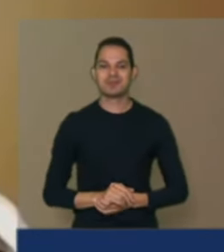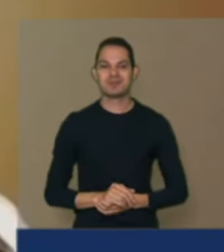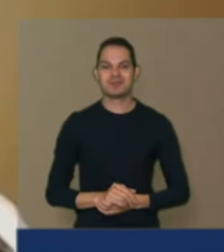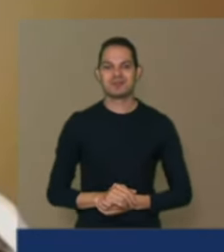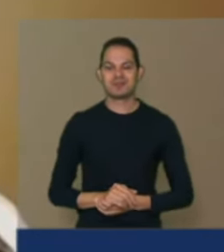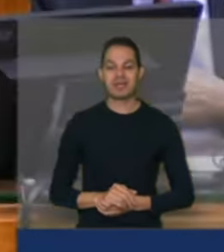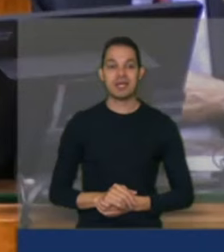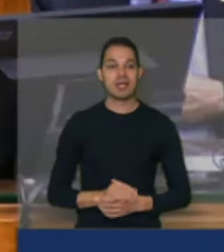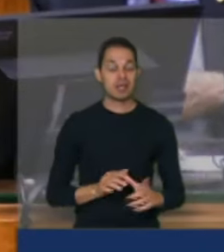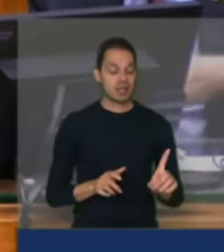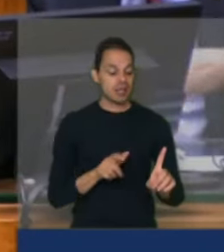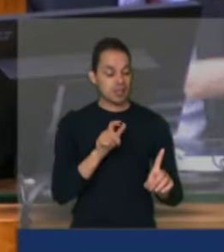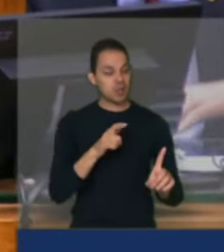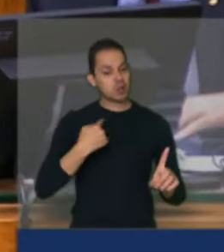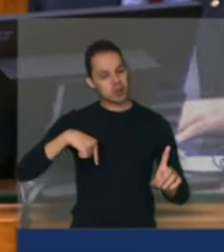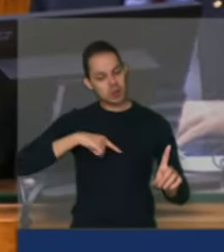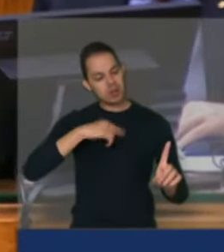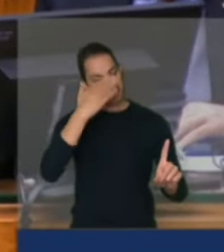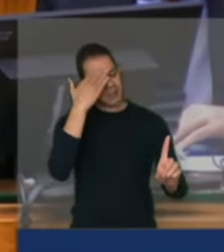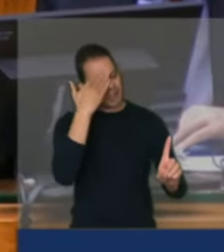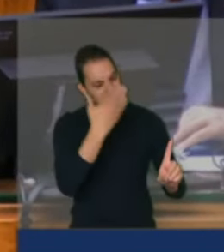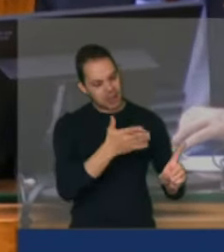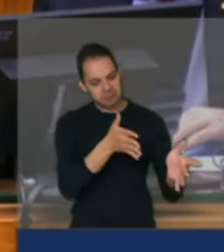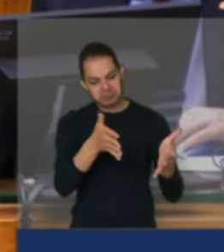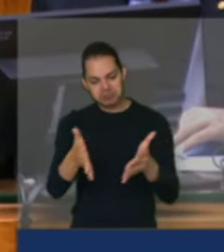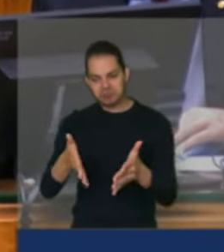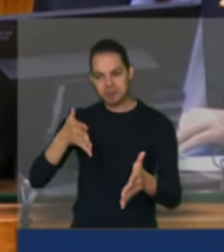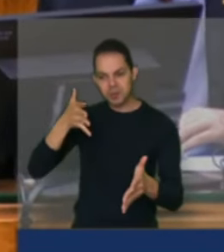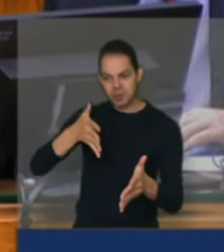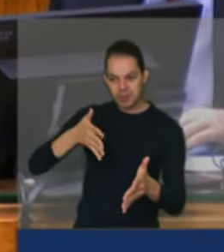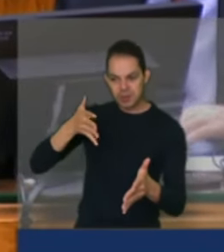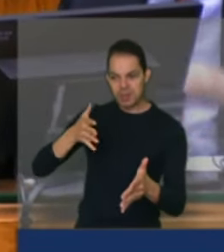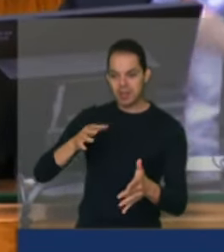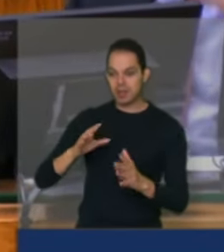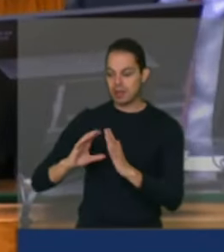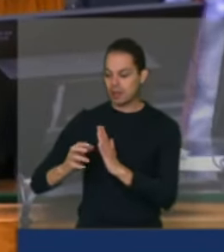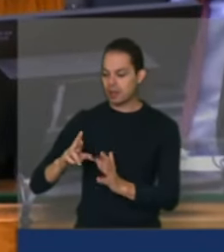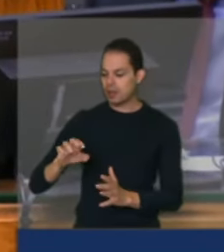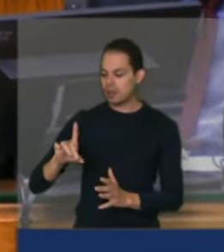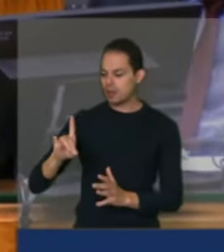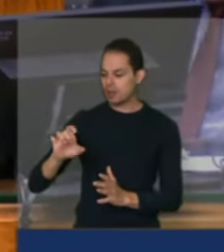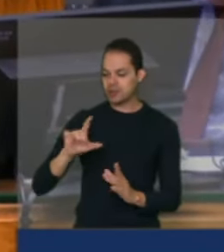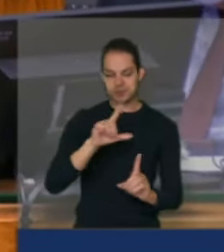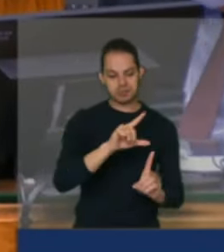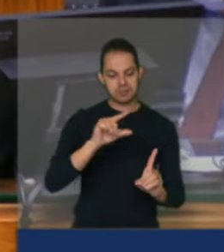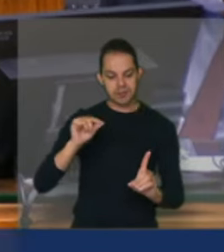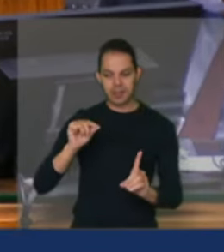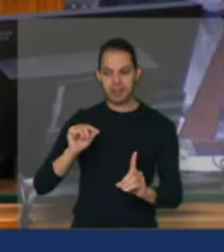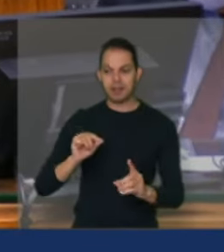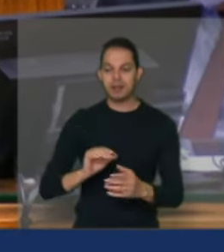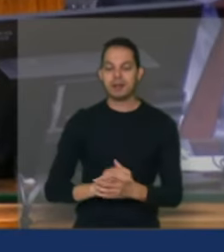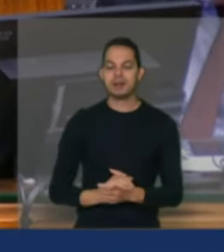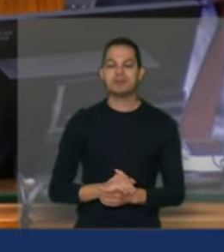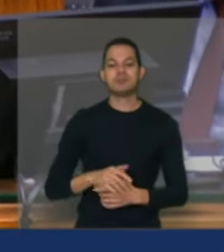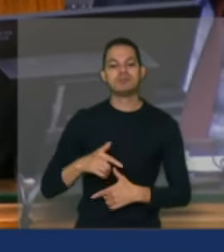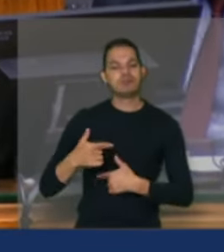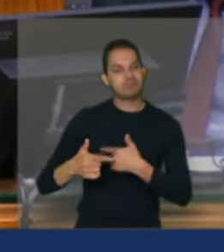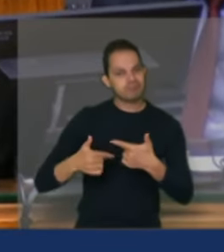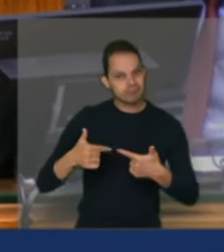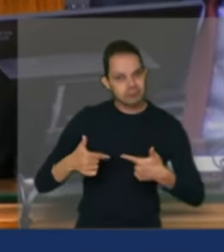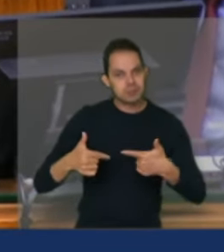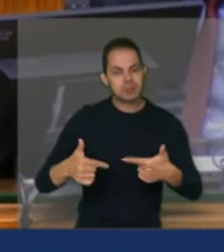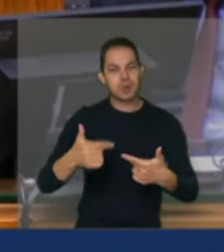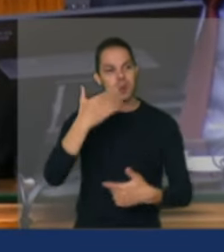Jéssica nós aqui agradecemos a sua participação indicação da rede e estamos nessa caminhada aí muito obrigado